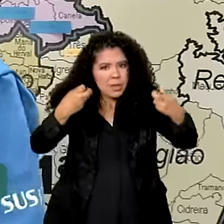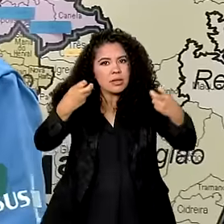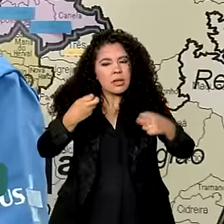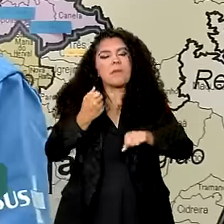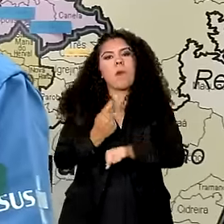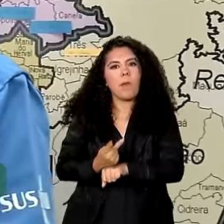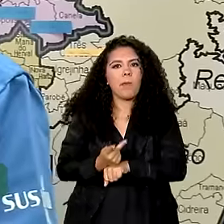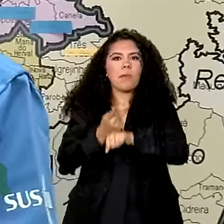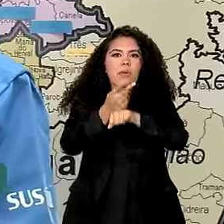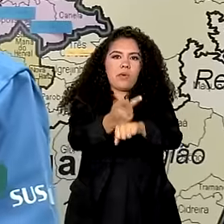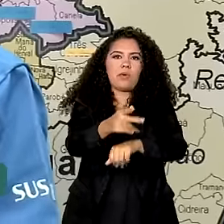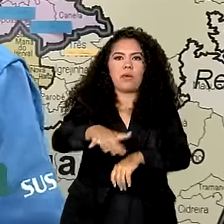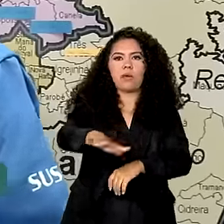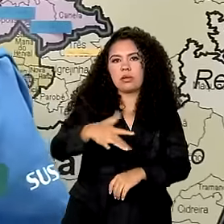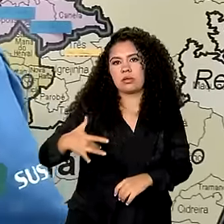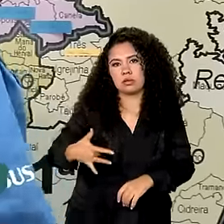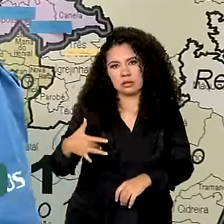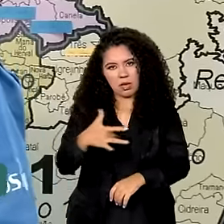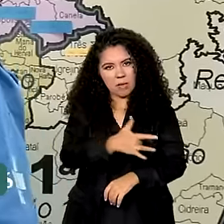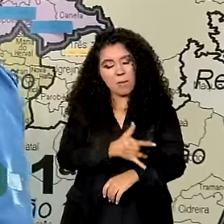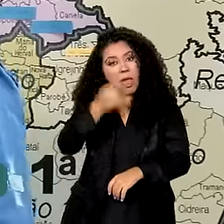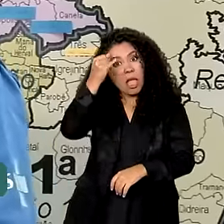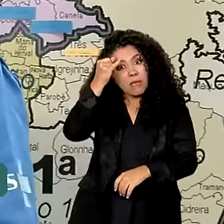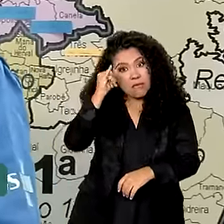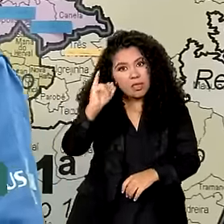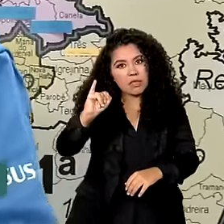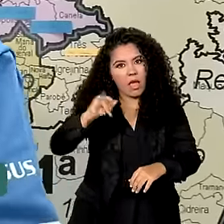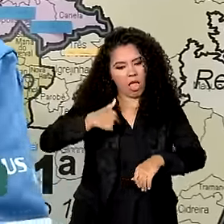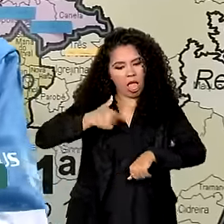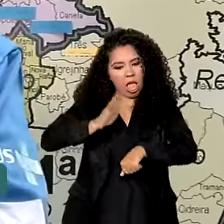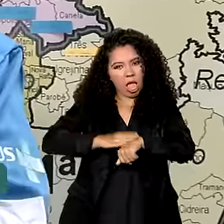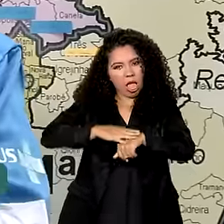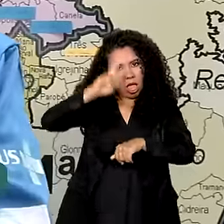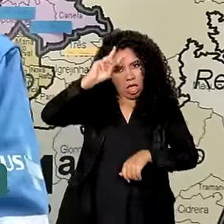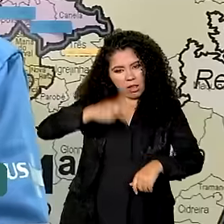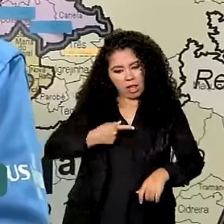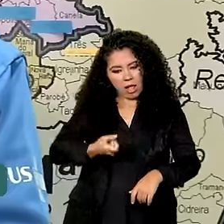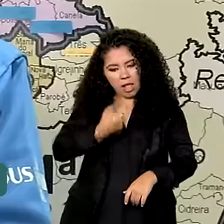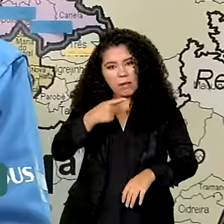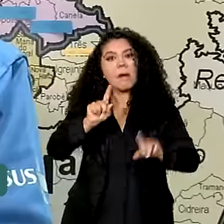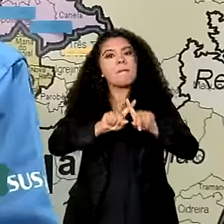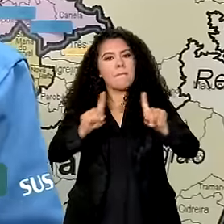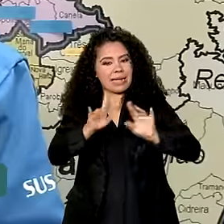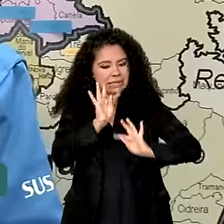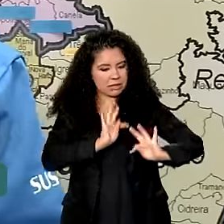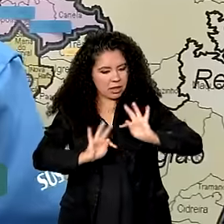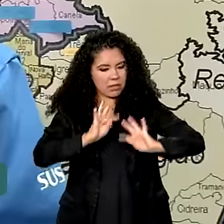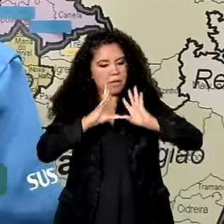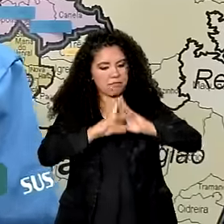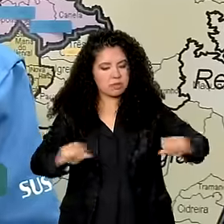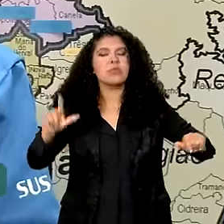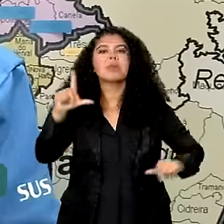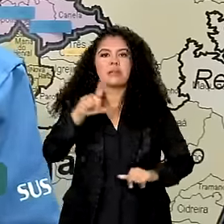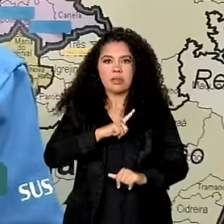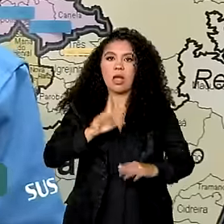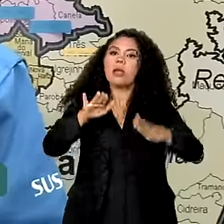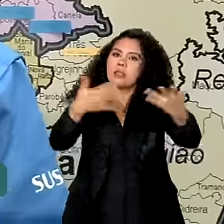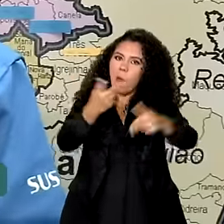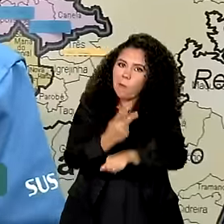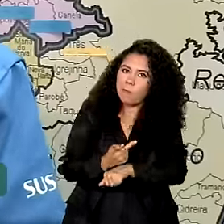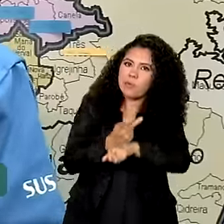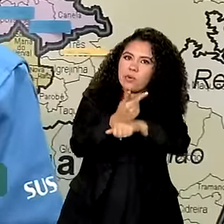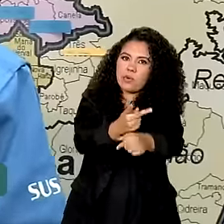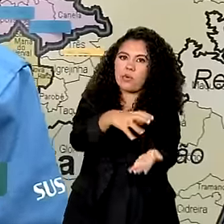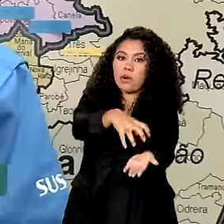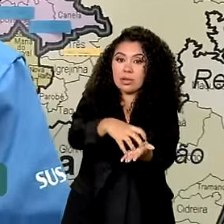procurar uma unidade de saúde, evitar a automedicação. Mas é uma doença que tem tratamento. Então, assim, procurar o serviço de saúde